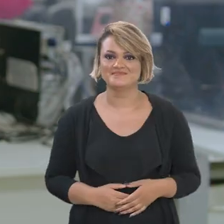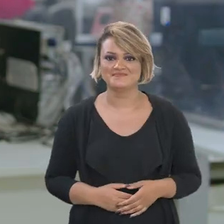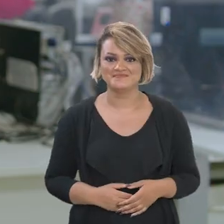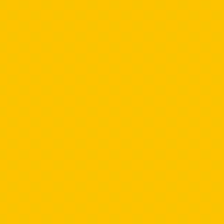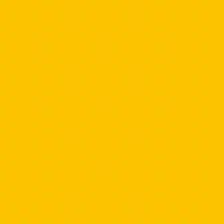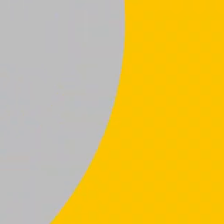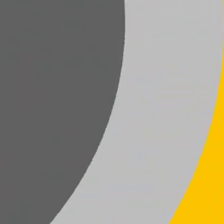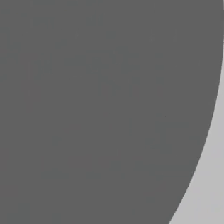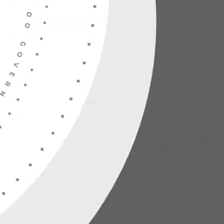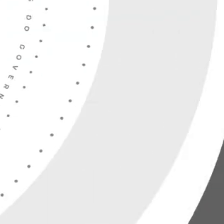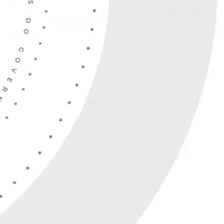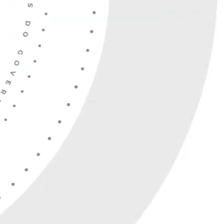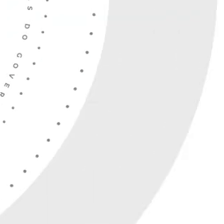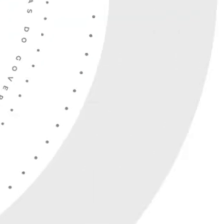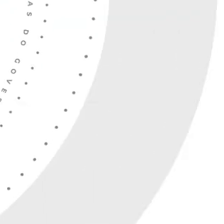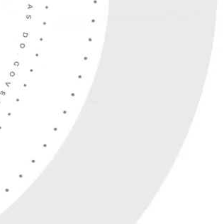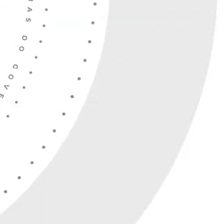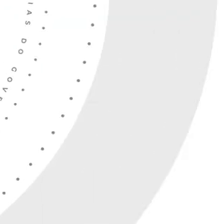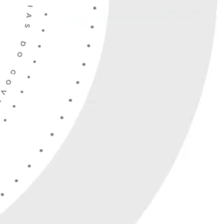sociais.